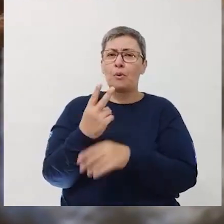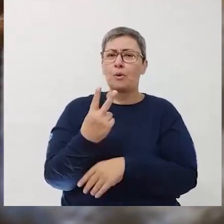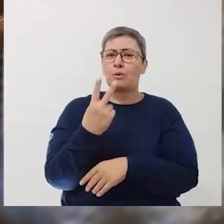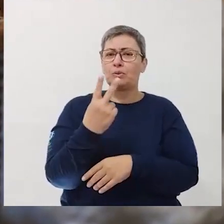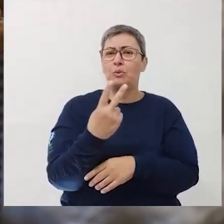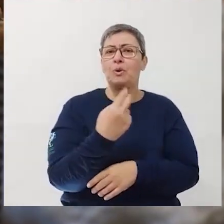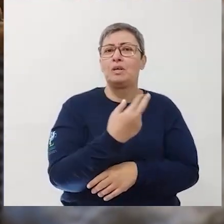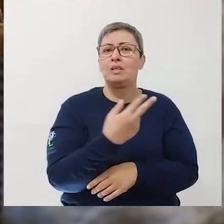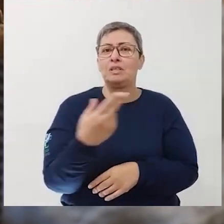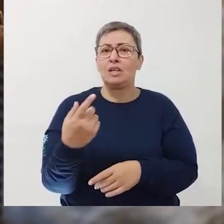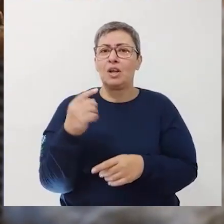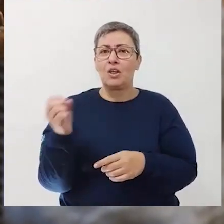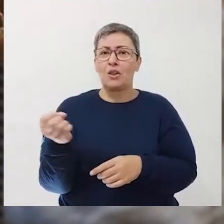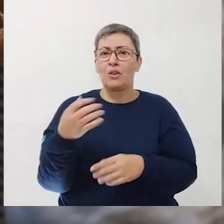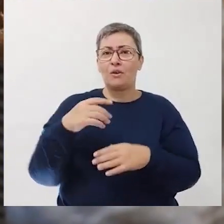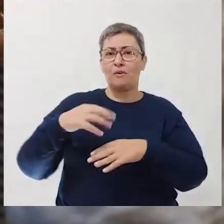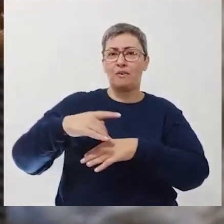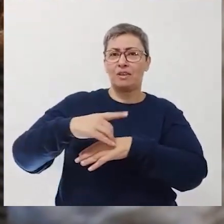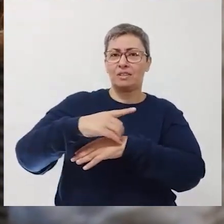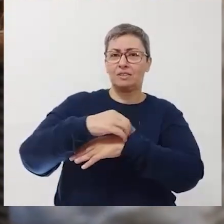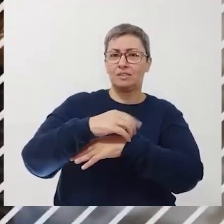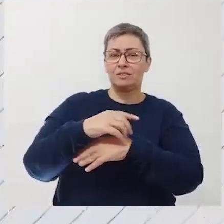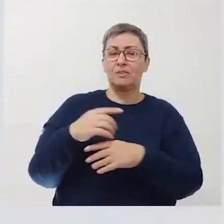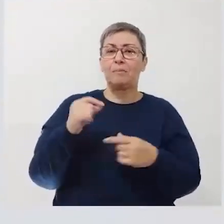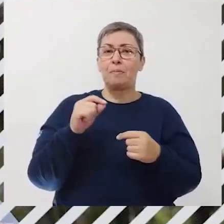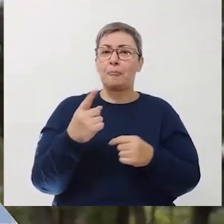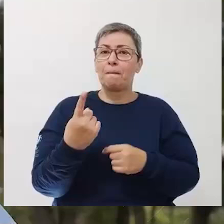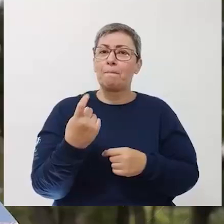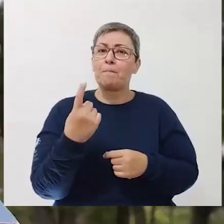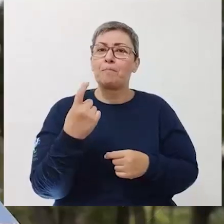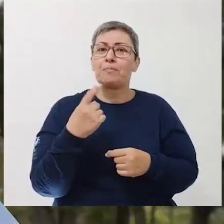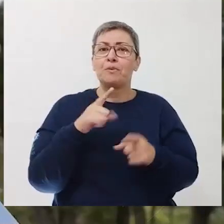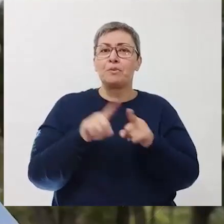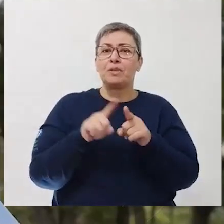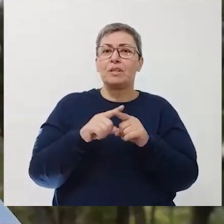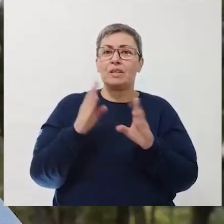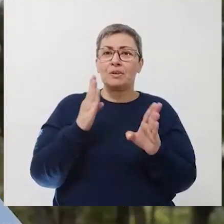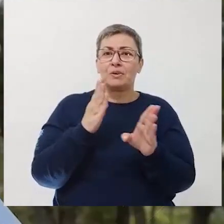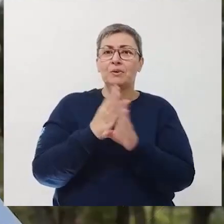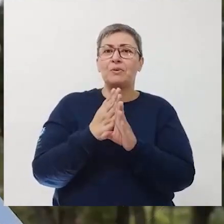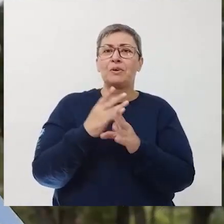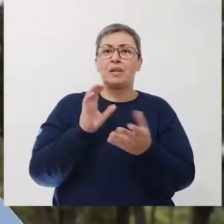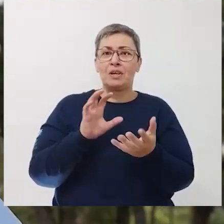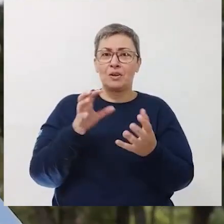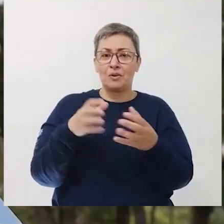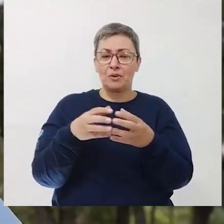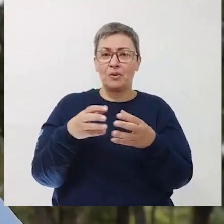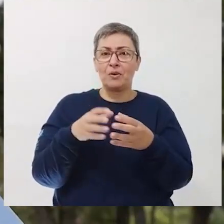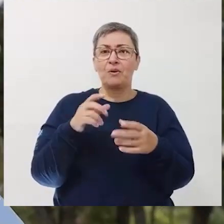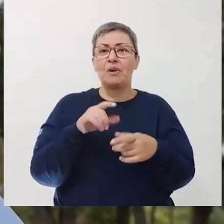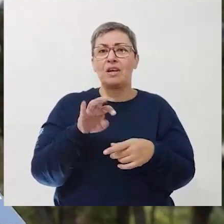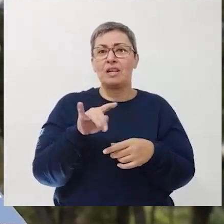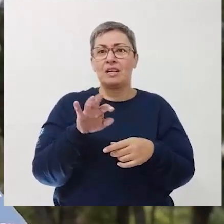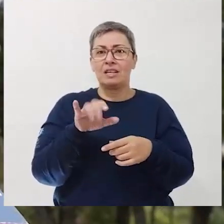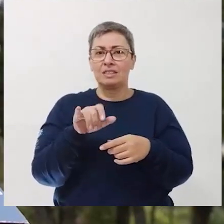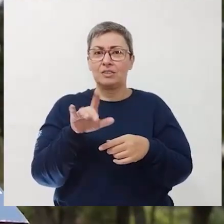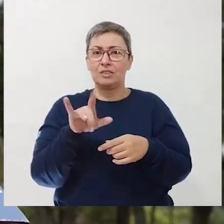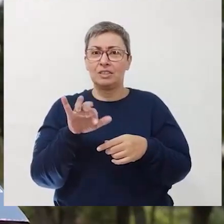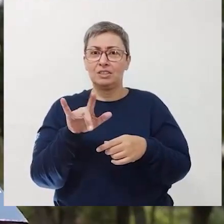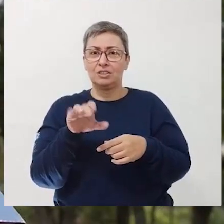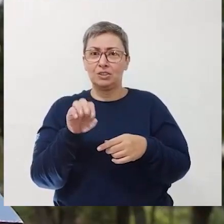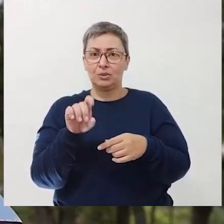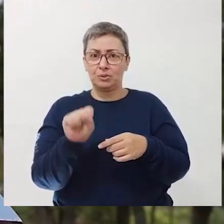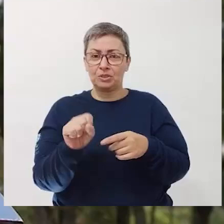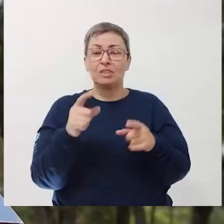descobertas duas espécies novas de dinossauros. O único animal que tinha sido descoberto desse grupo, os herrera saurídeos,